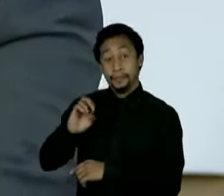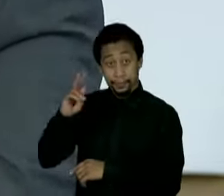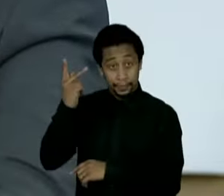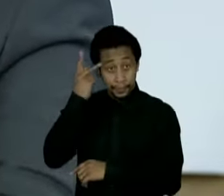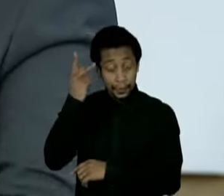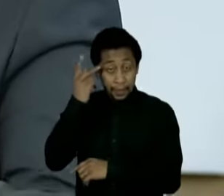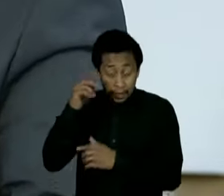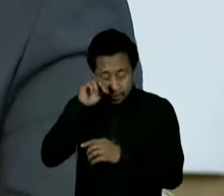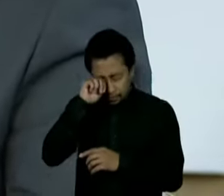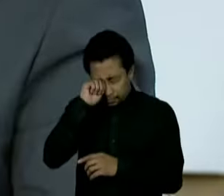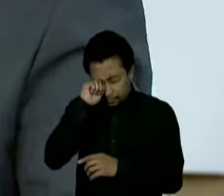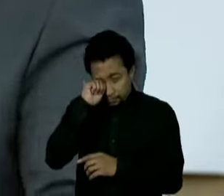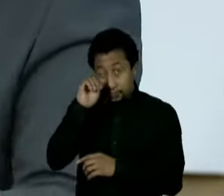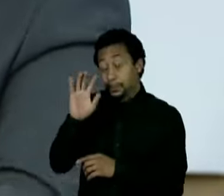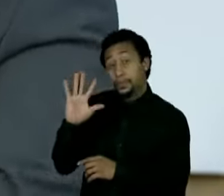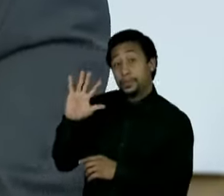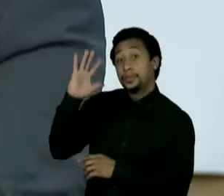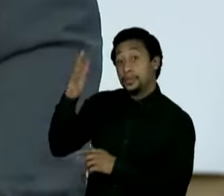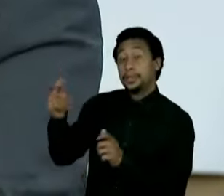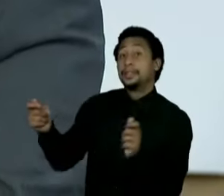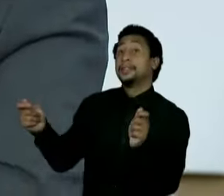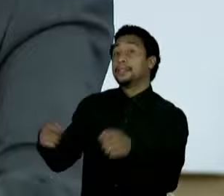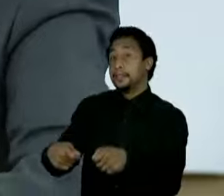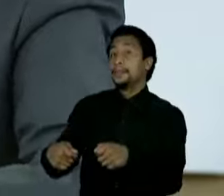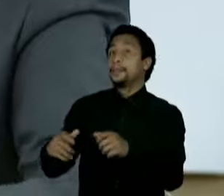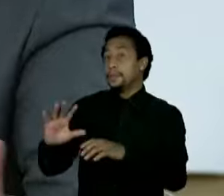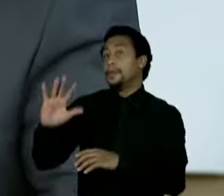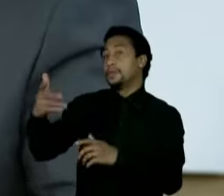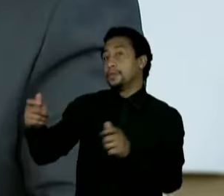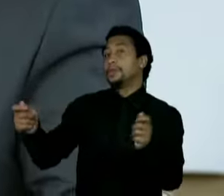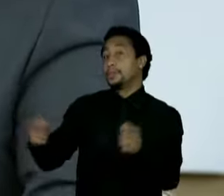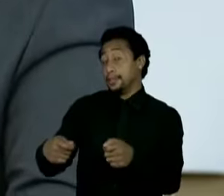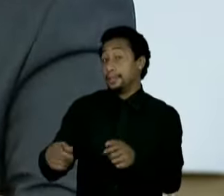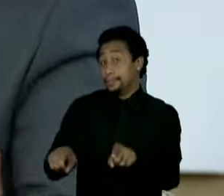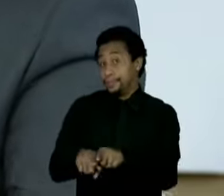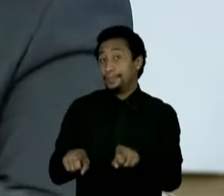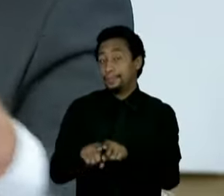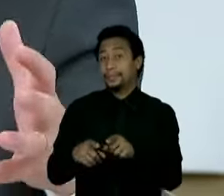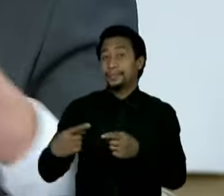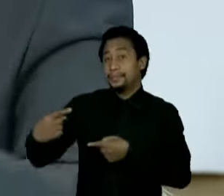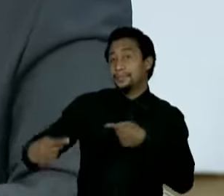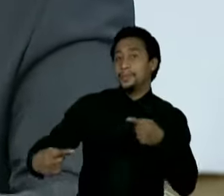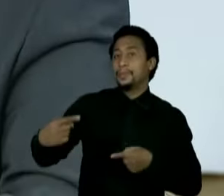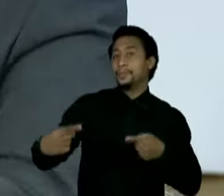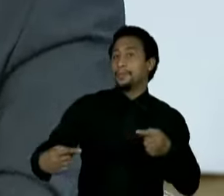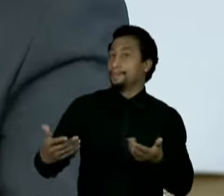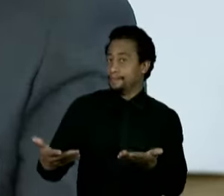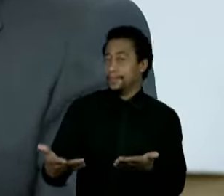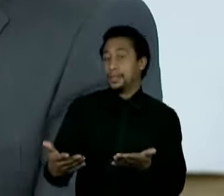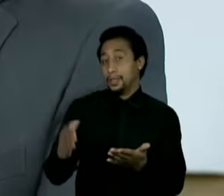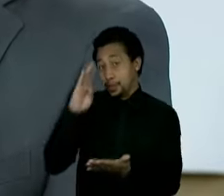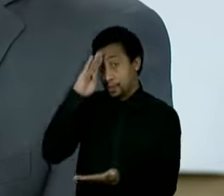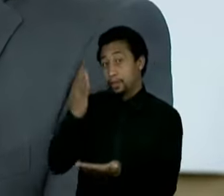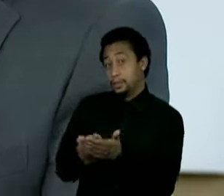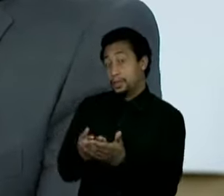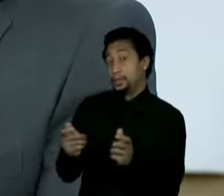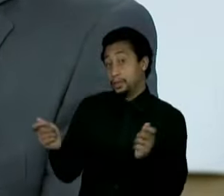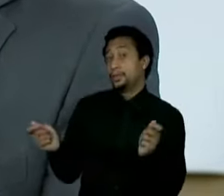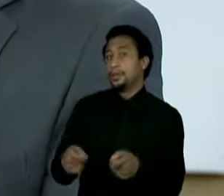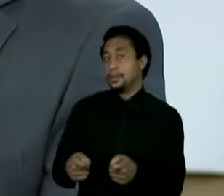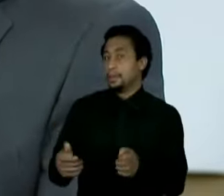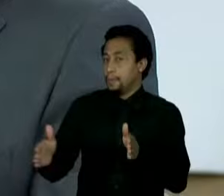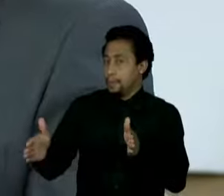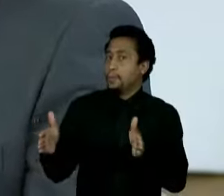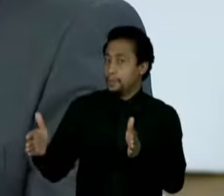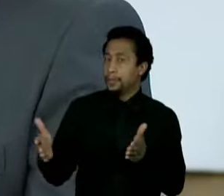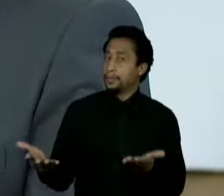que, na minha visão, são solúveis e menos teórico. É isso que me leva a crer que eu sou a pessoa mais preparada para esse